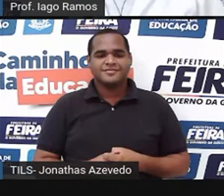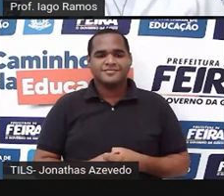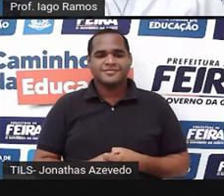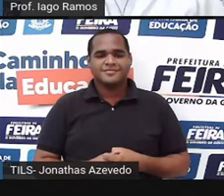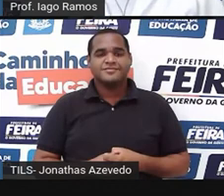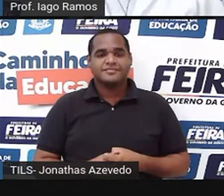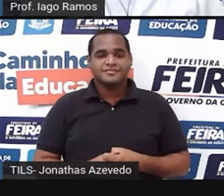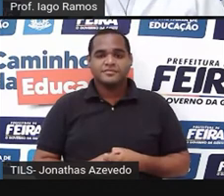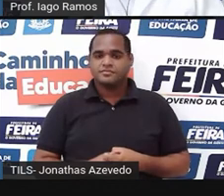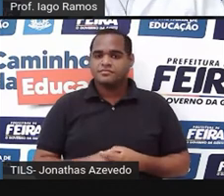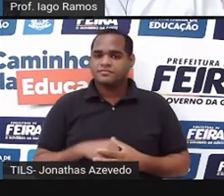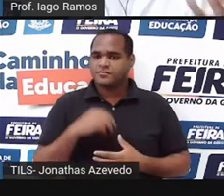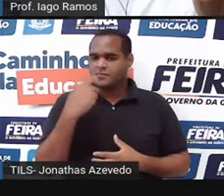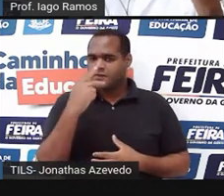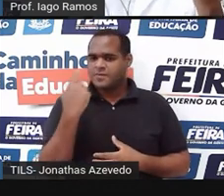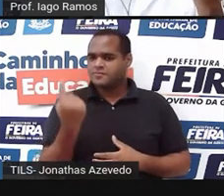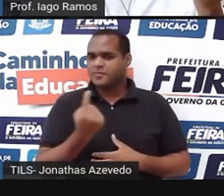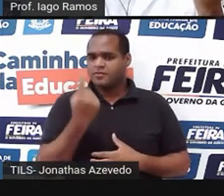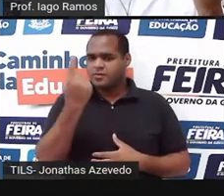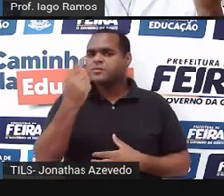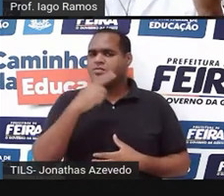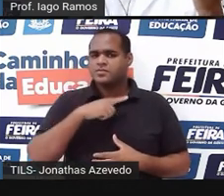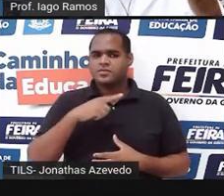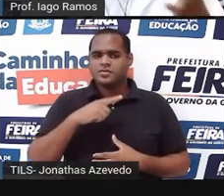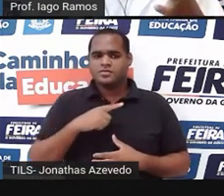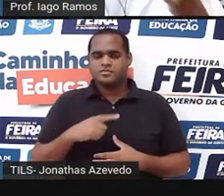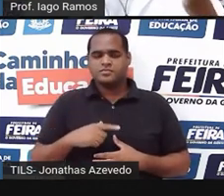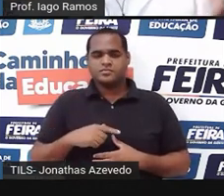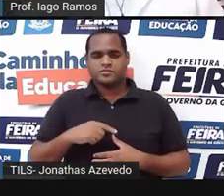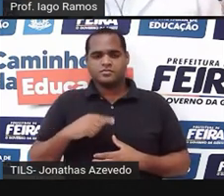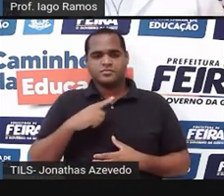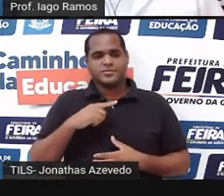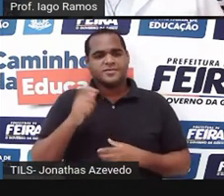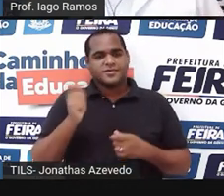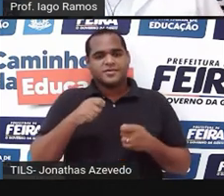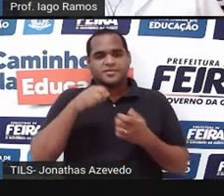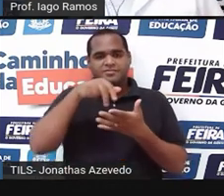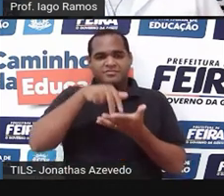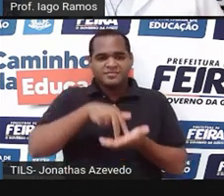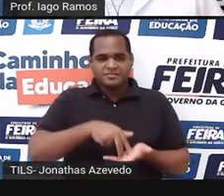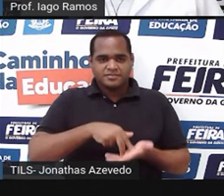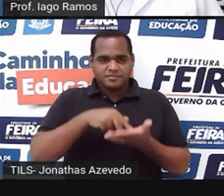Quanto mais alto você fica, maior é o seu peso.